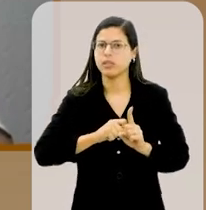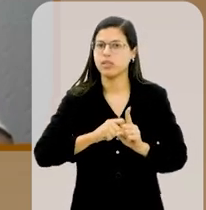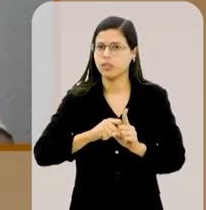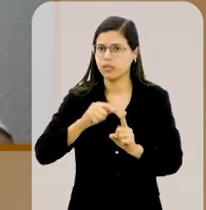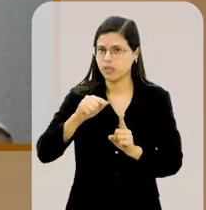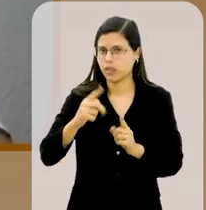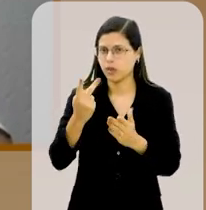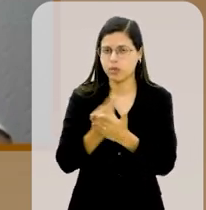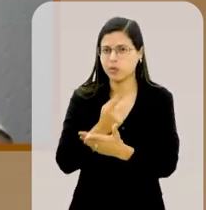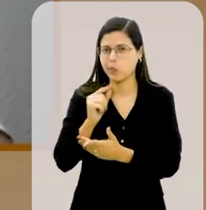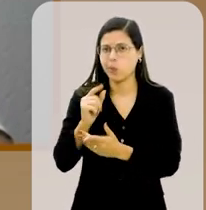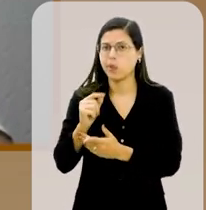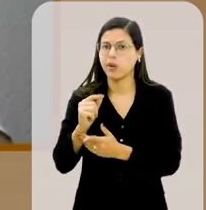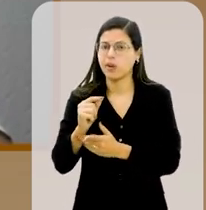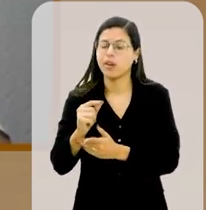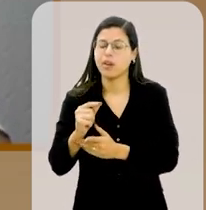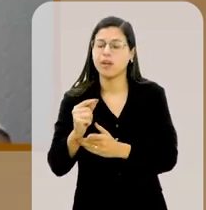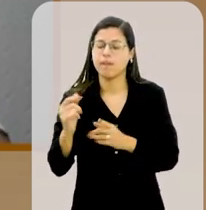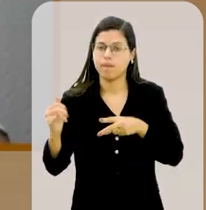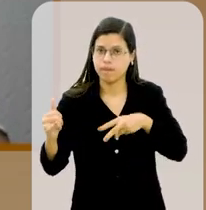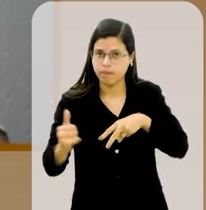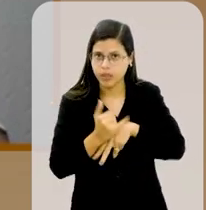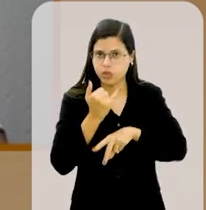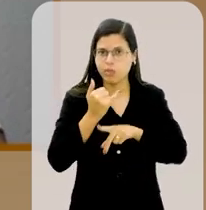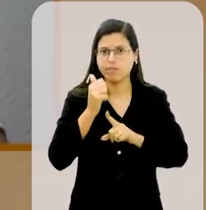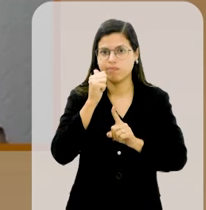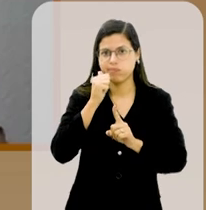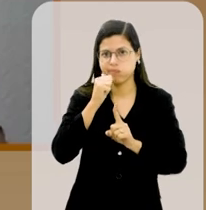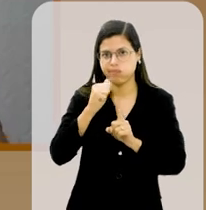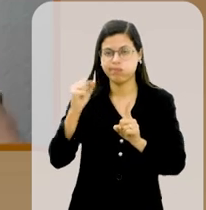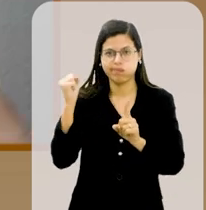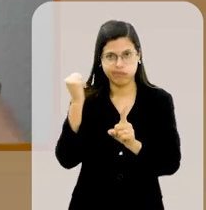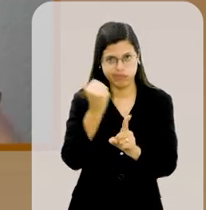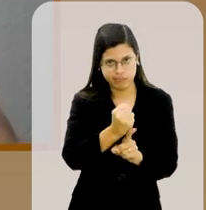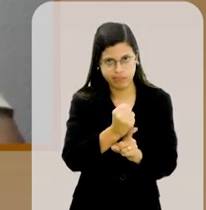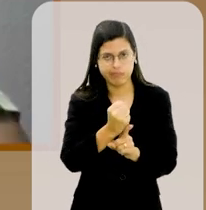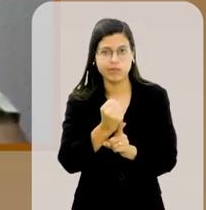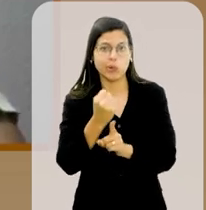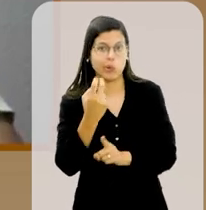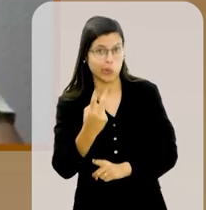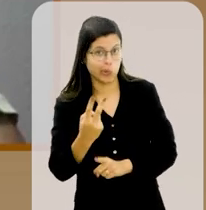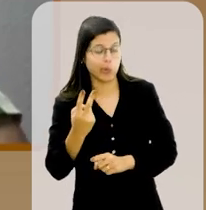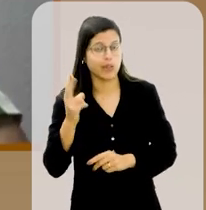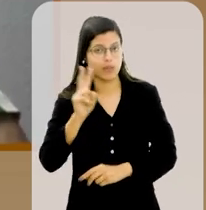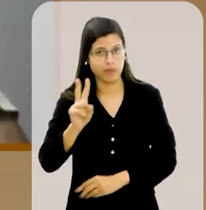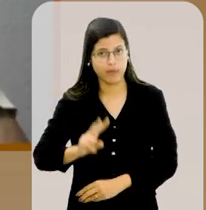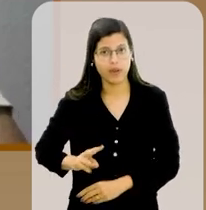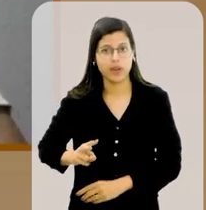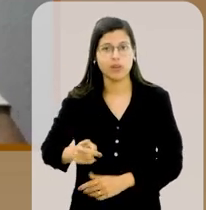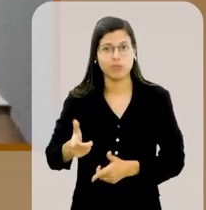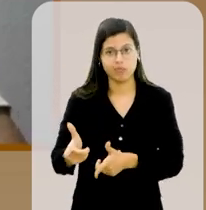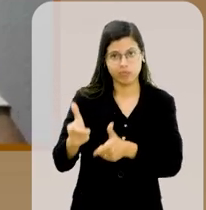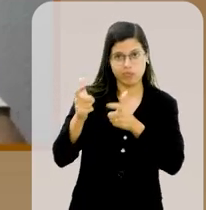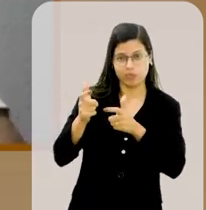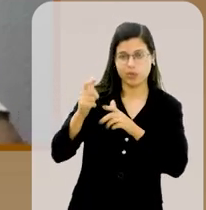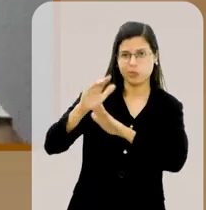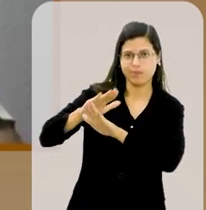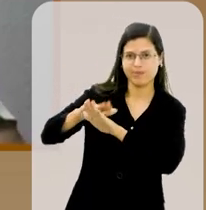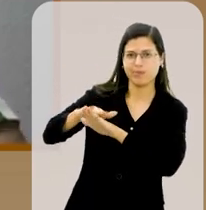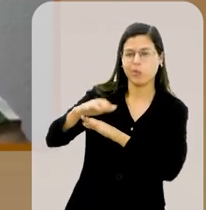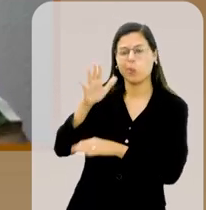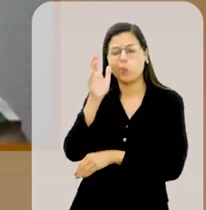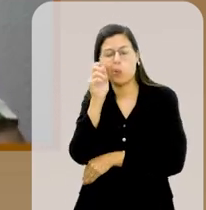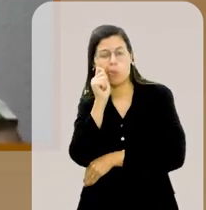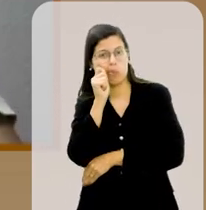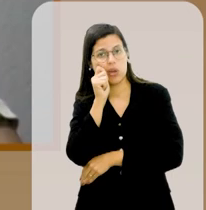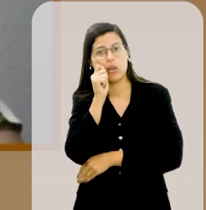que eu fui vítima de feminicídio por duas tentativas, a primeira com um tiro nas costas enquanto eu dormia, e